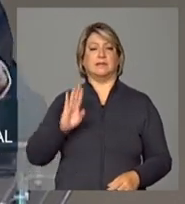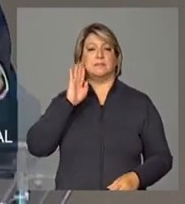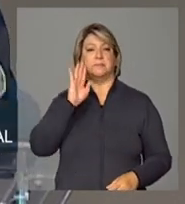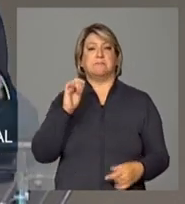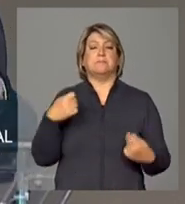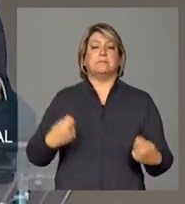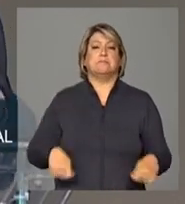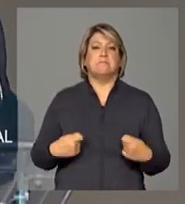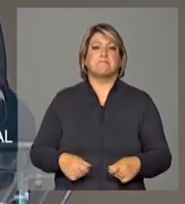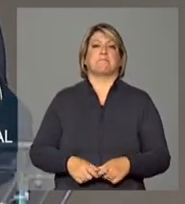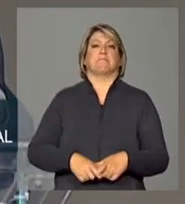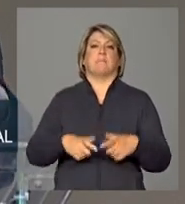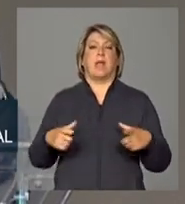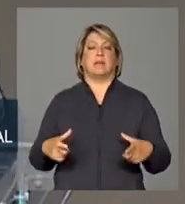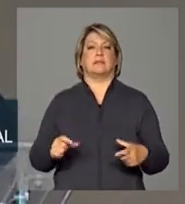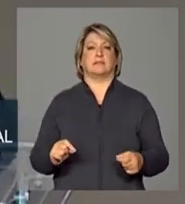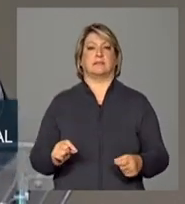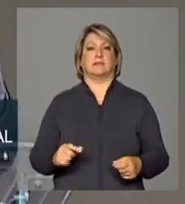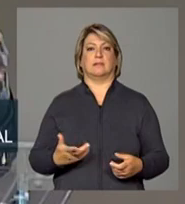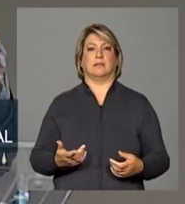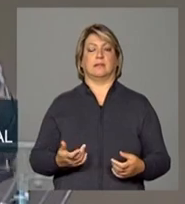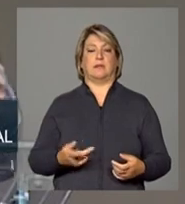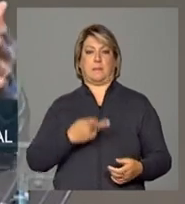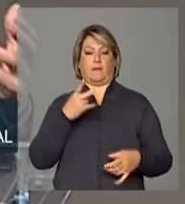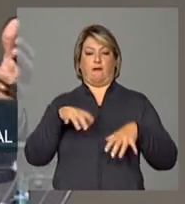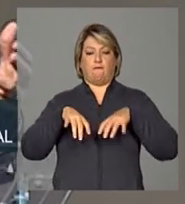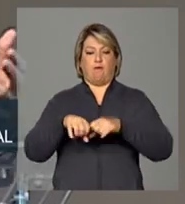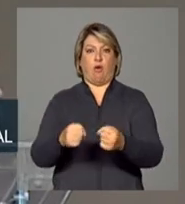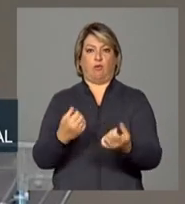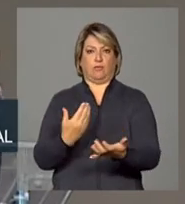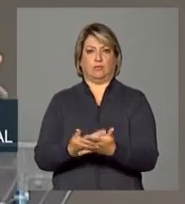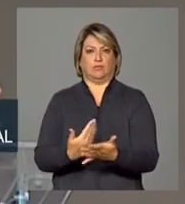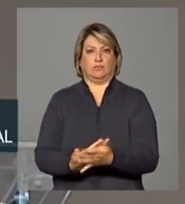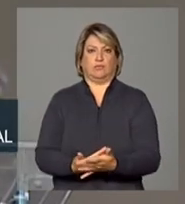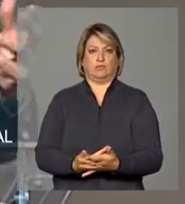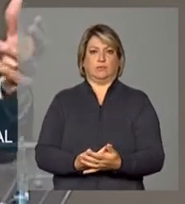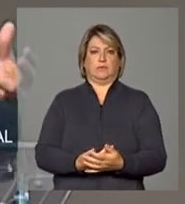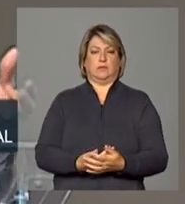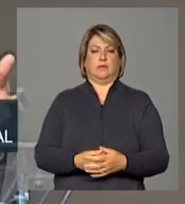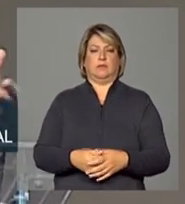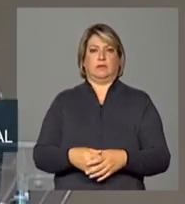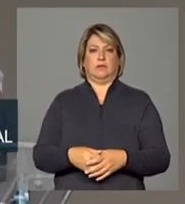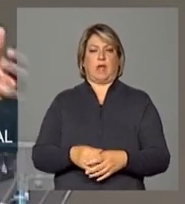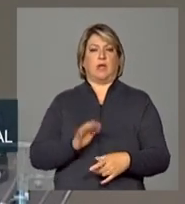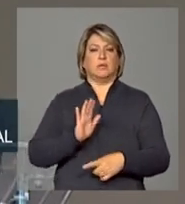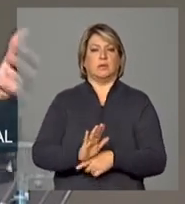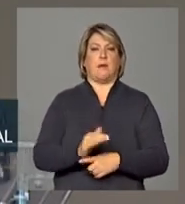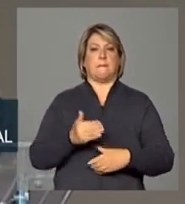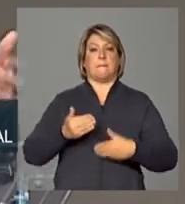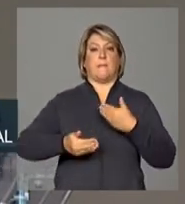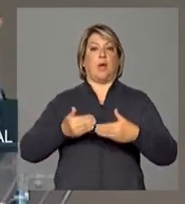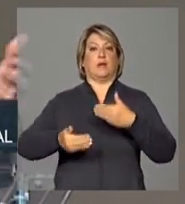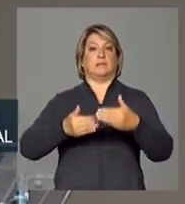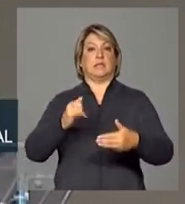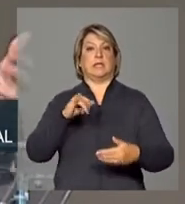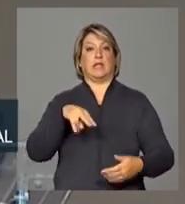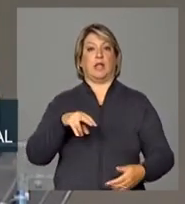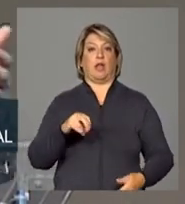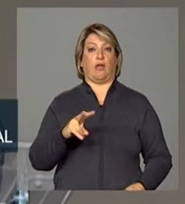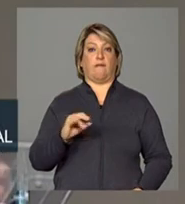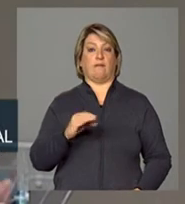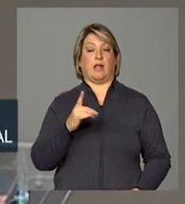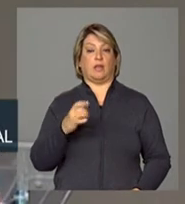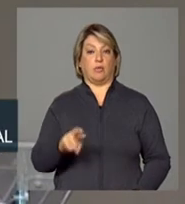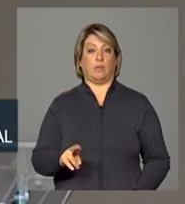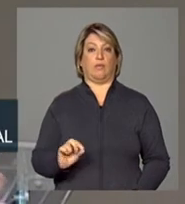de capacitações para mover um processo inovador um